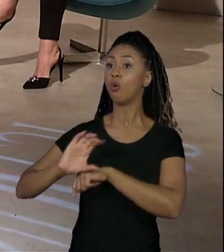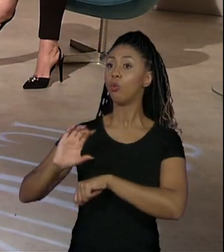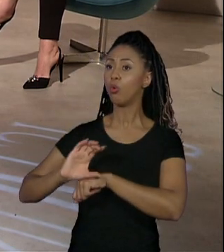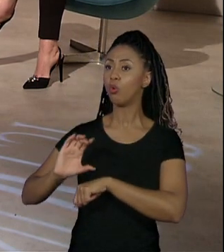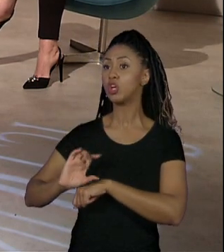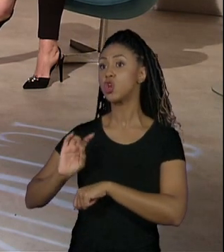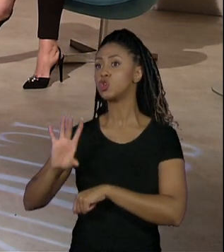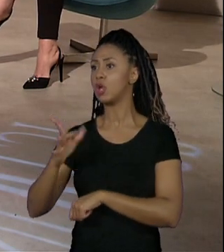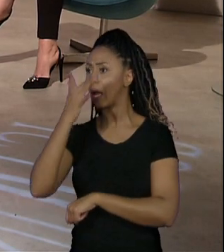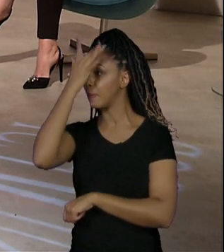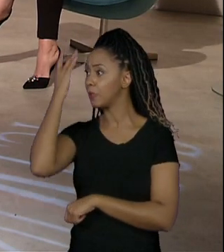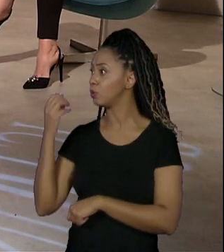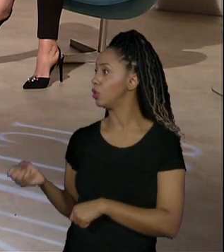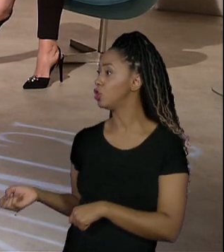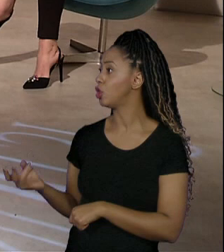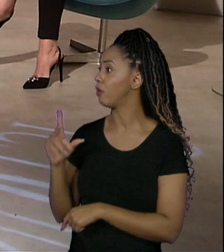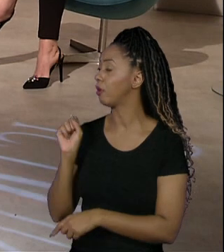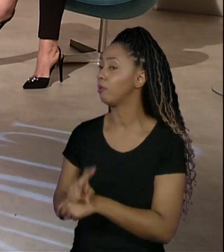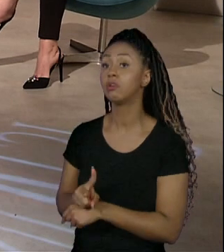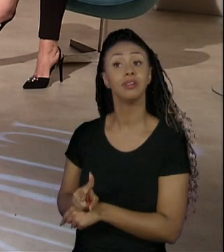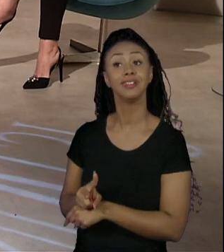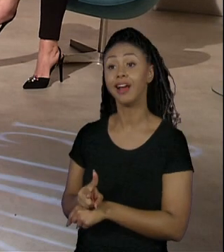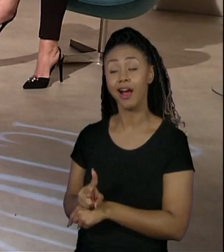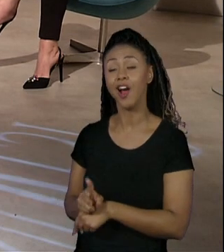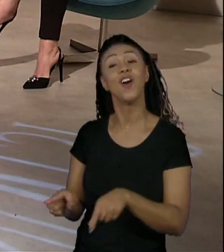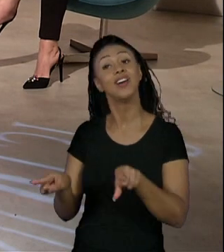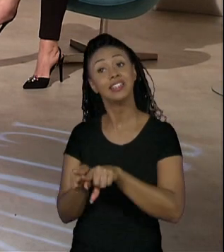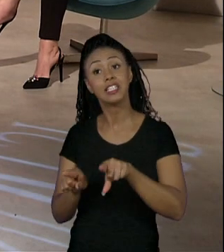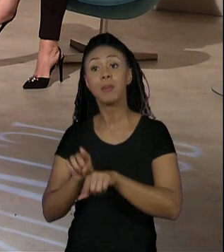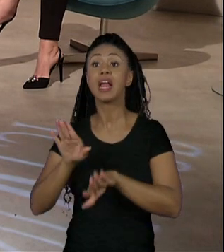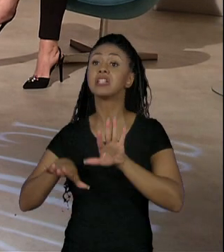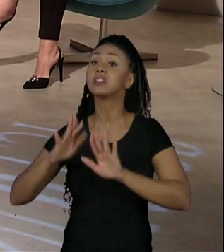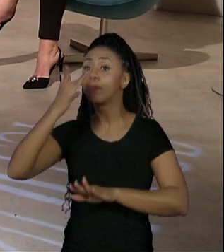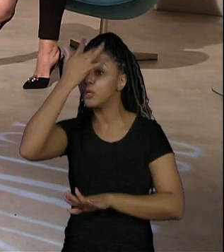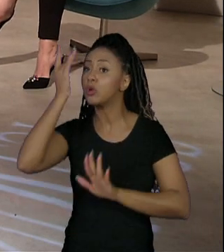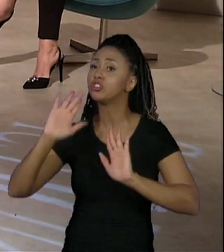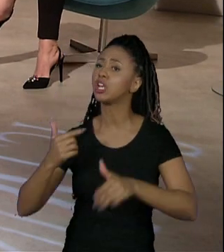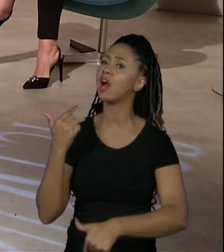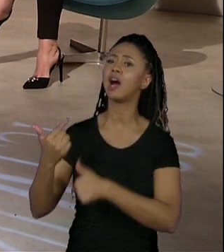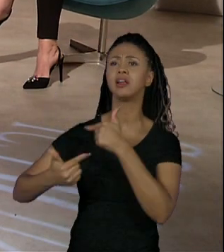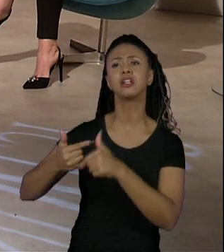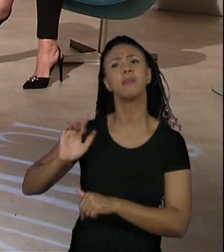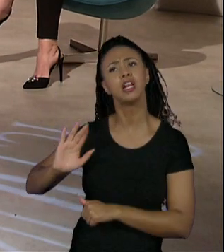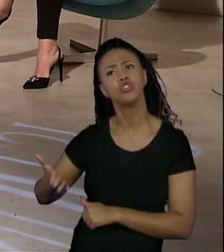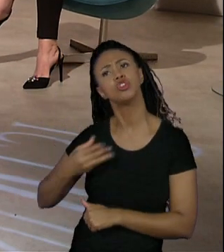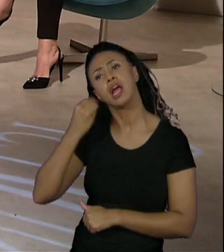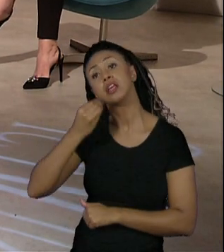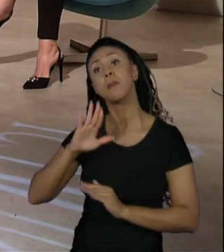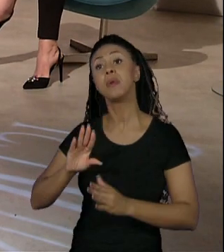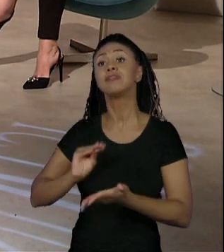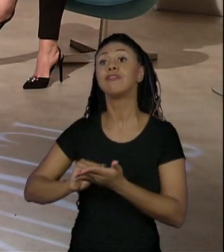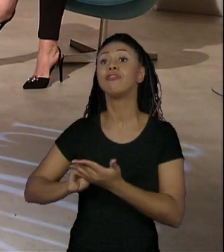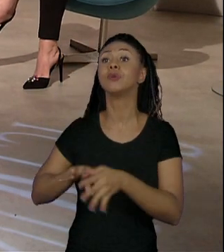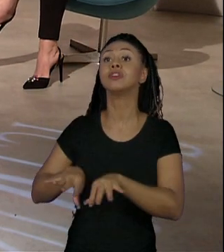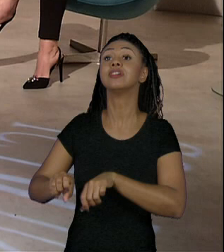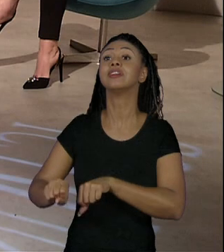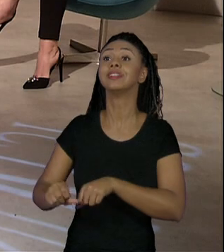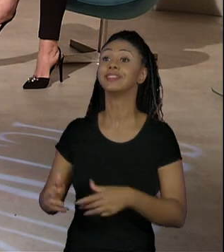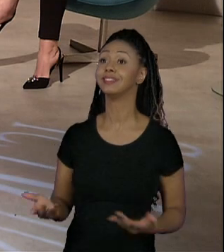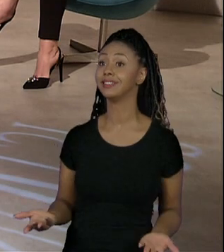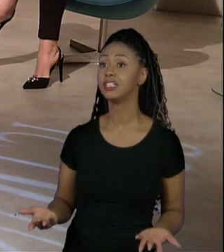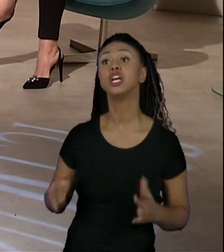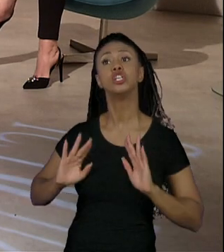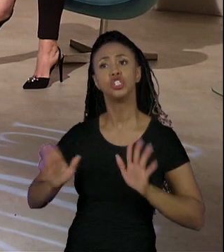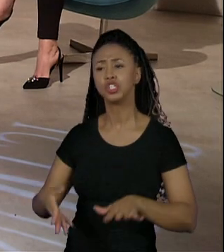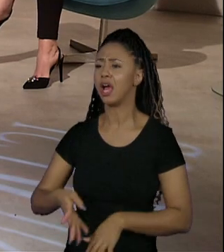novos ingressantes, de repente são pessoas que já estão no mercado de trabalho e não têm uma formação. Então, elas já são